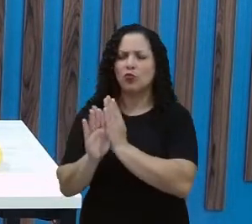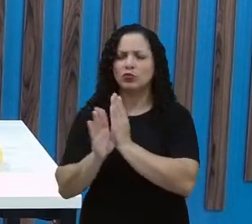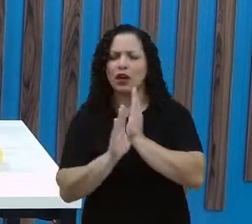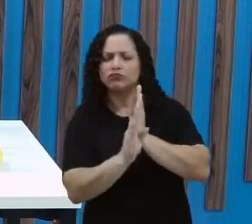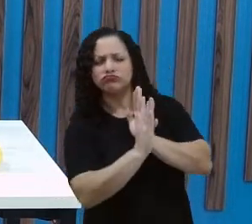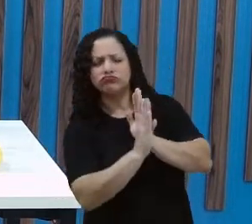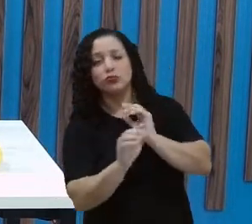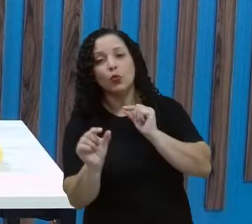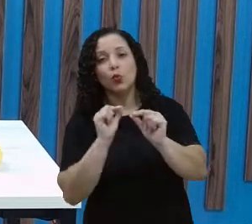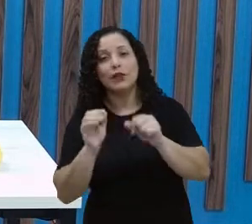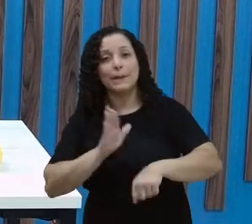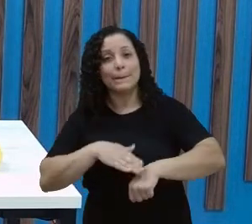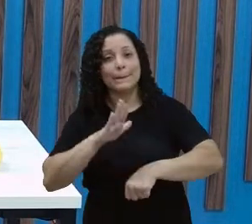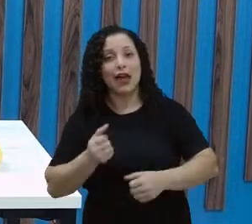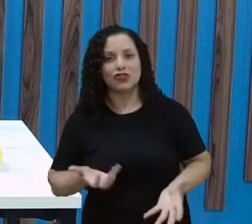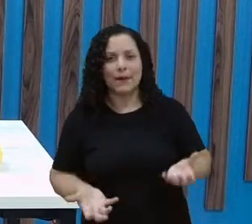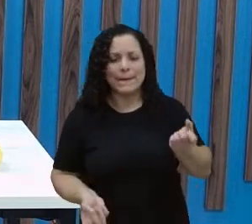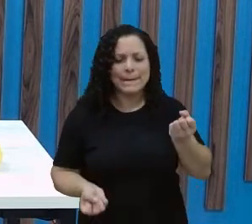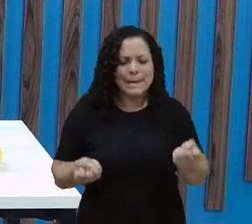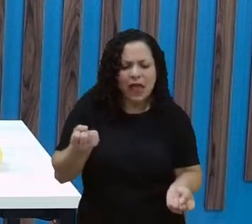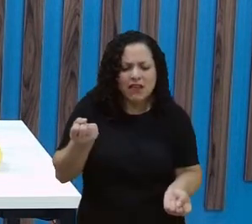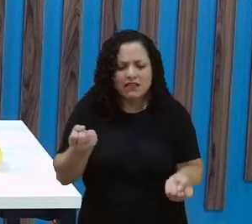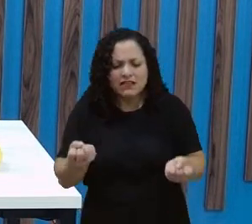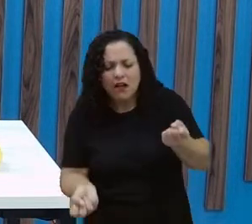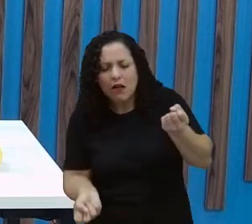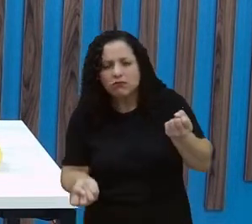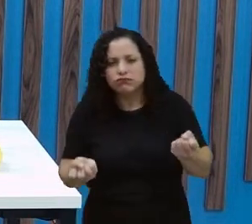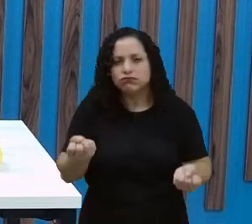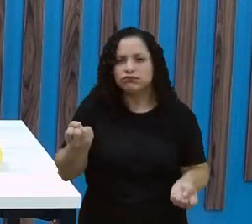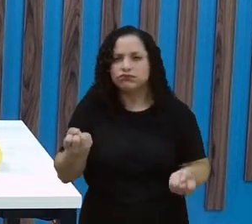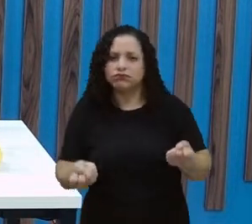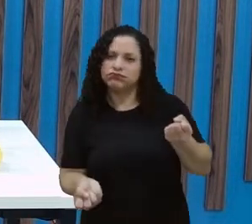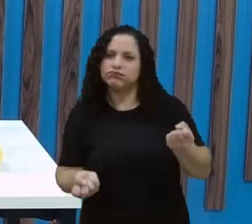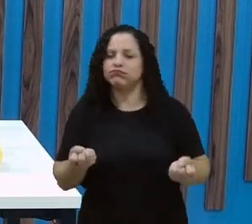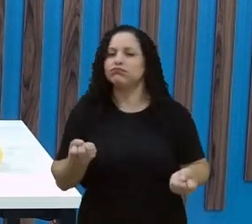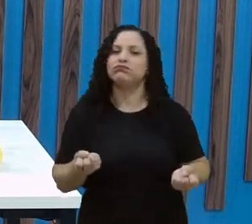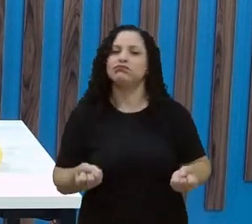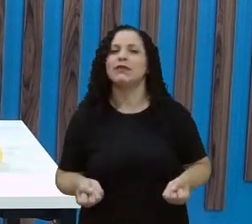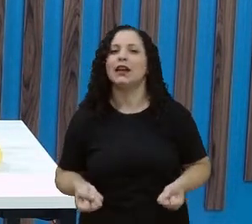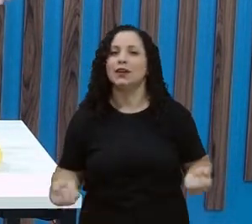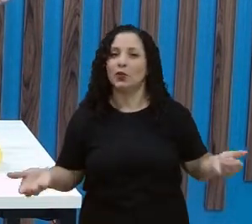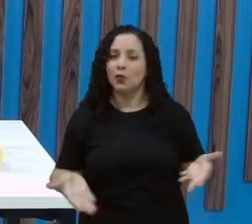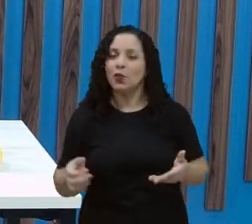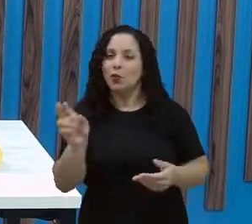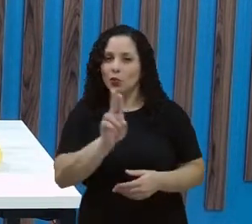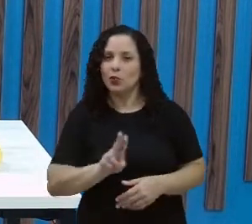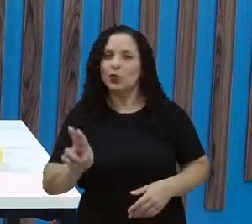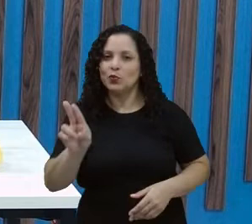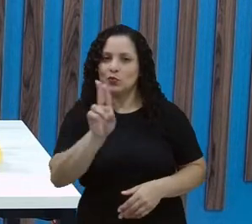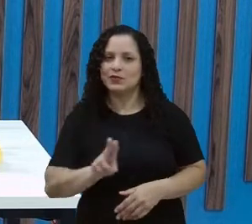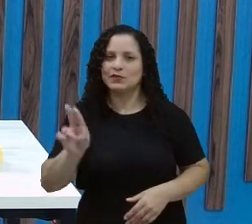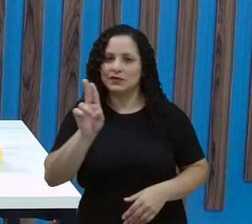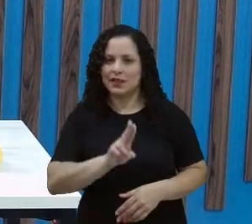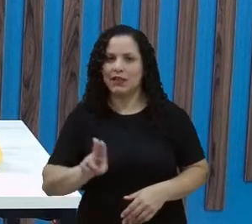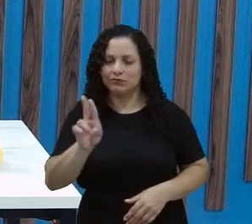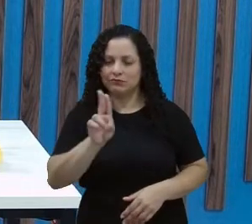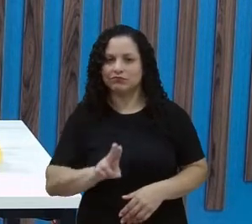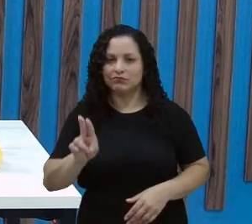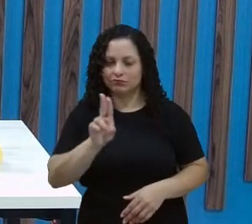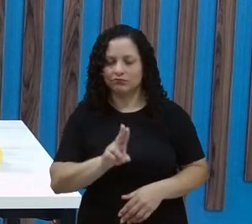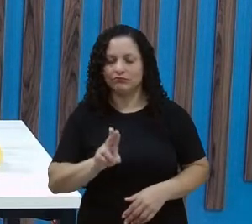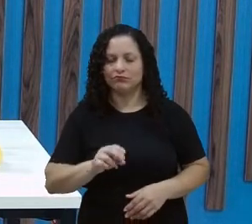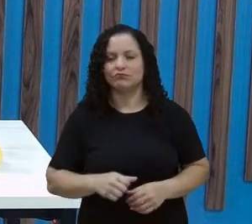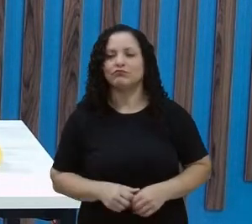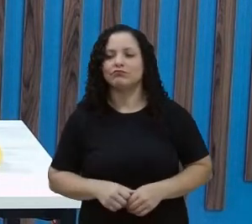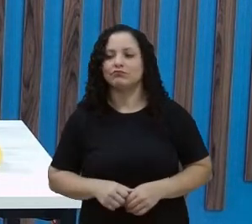mas aí a gente não vai disputar, a gente vai só... Pode até utilizar, pode até fazer uma apostazinha, né? O que a gente